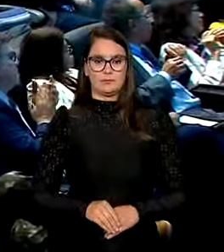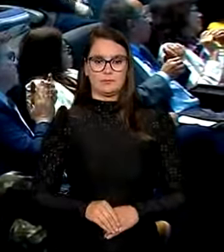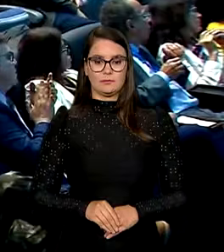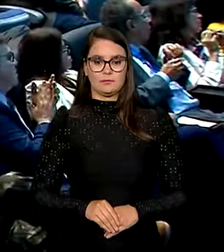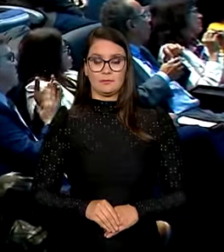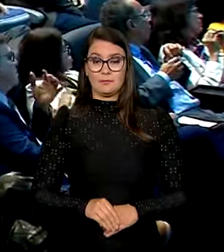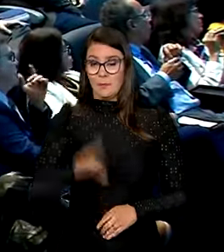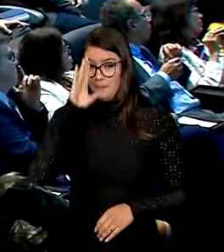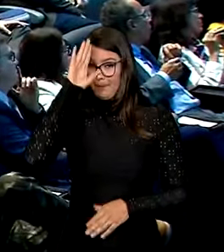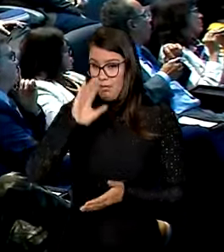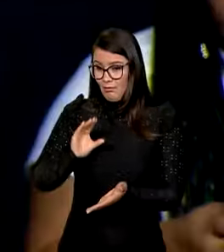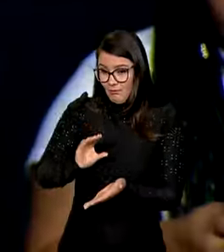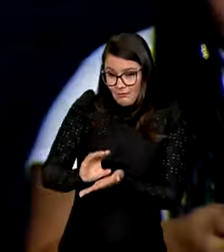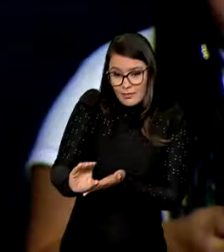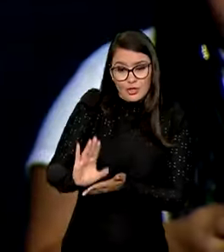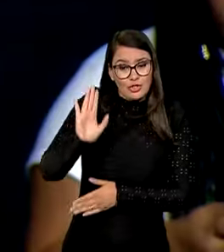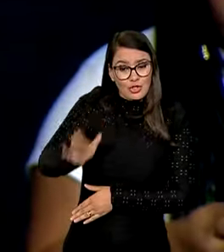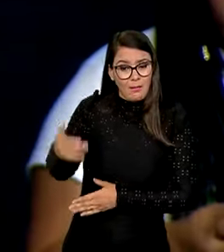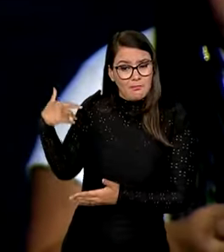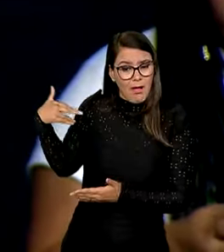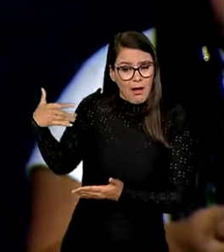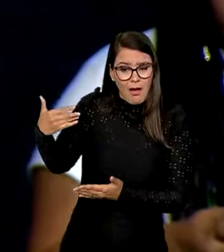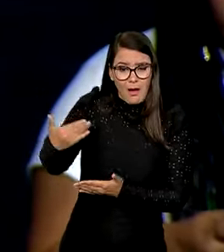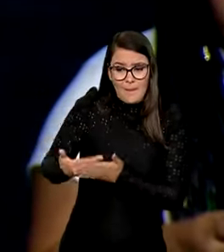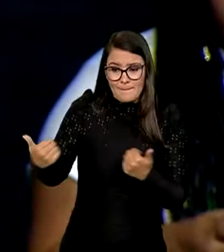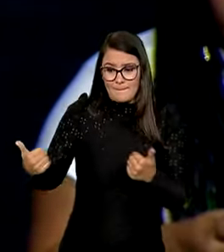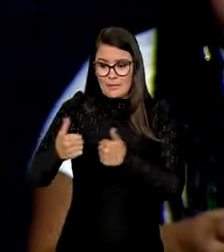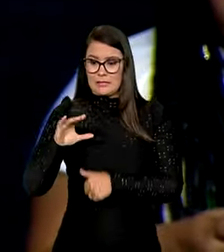É o maior investimento já realizado para aproximar a ciência das pessoas. investimento para aproximar ciência das pessoas. investimento realizado É Obrigado.